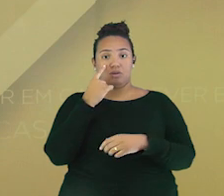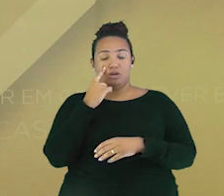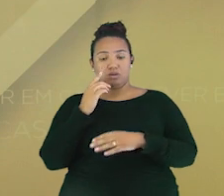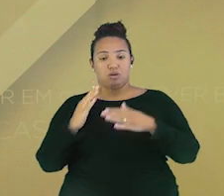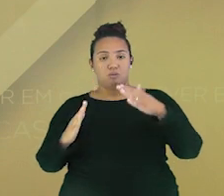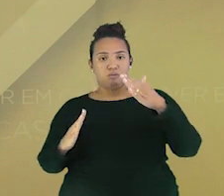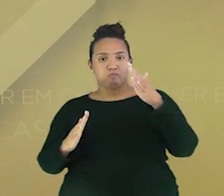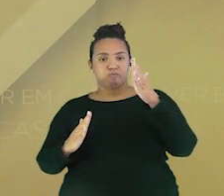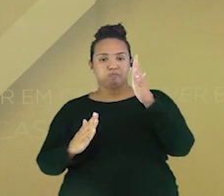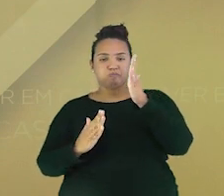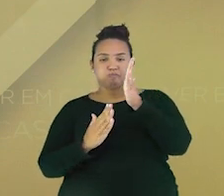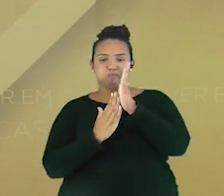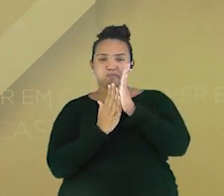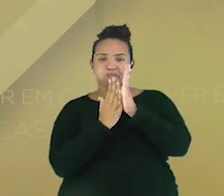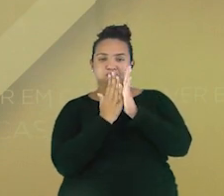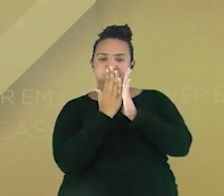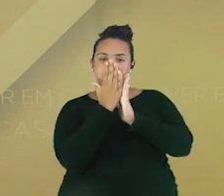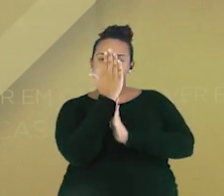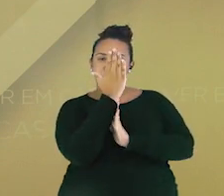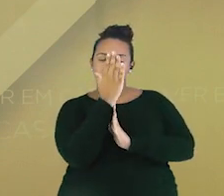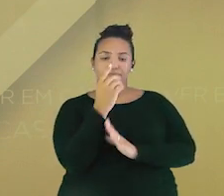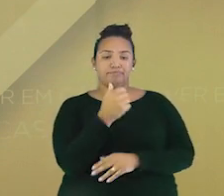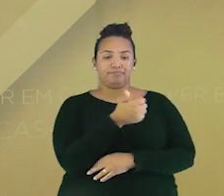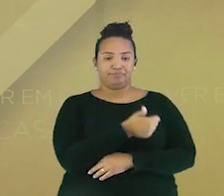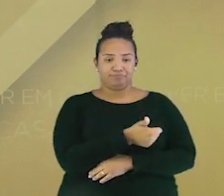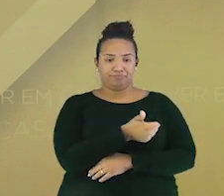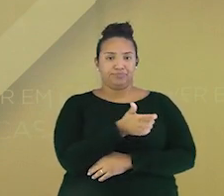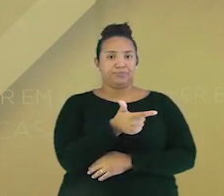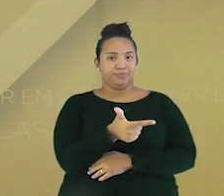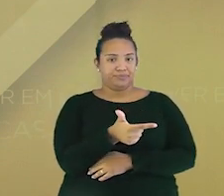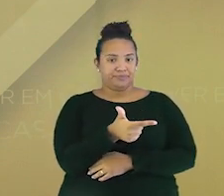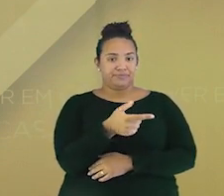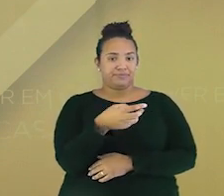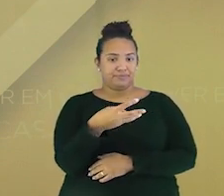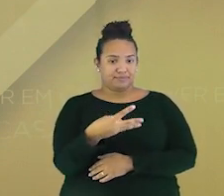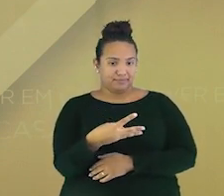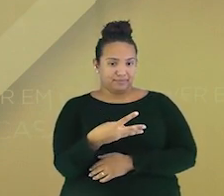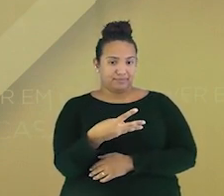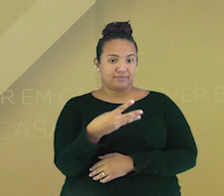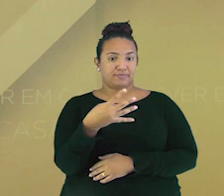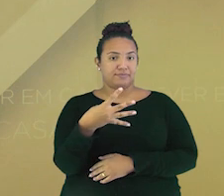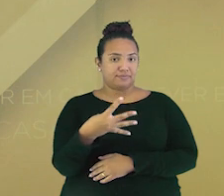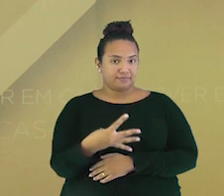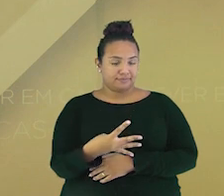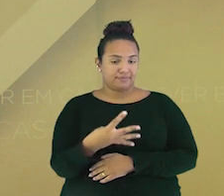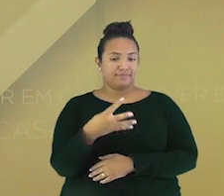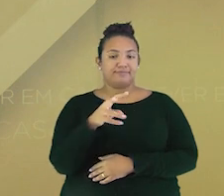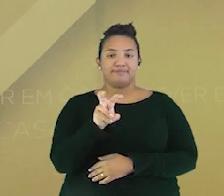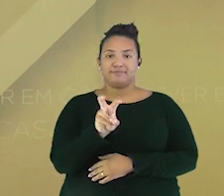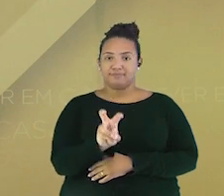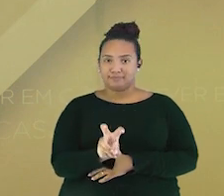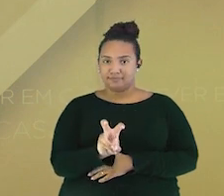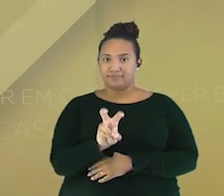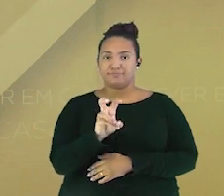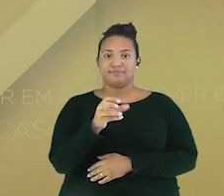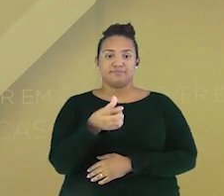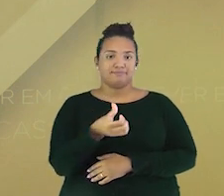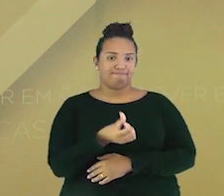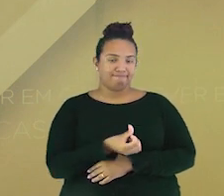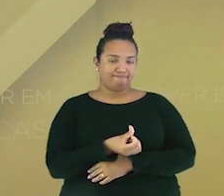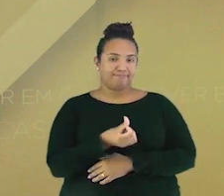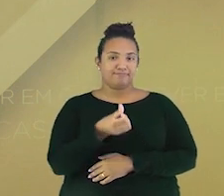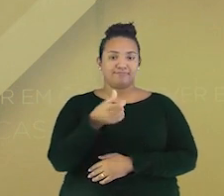crescendo. Vamos contar? Um, dois, três, quatro, cinco,